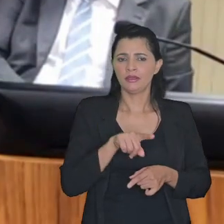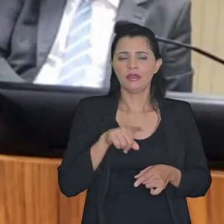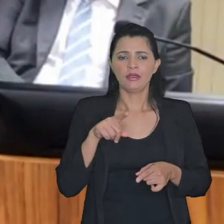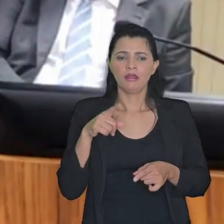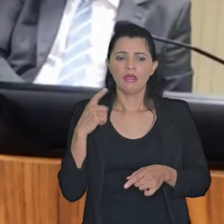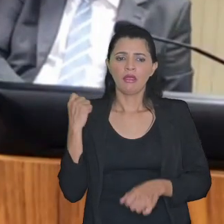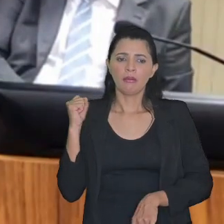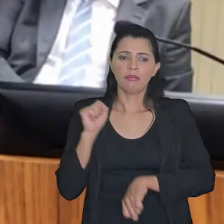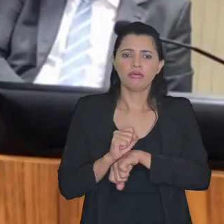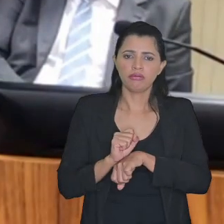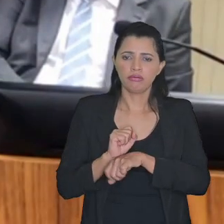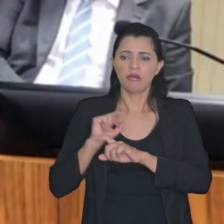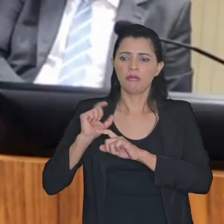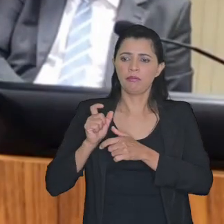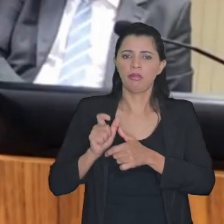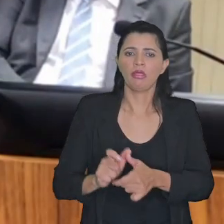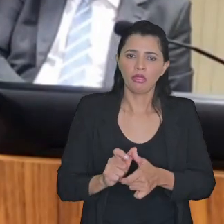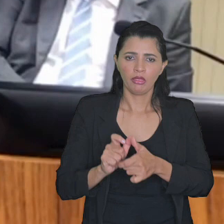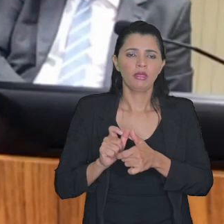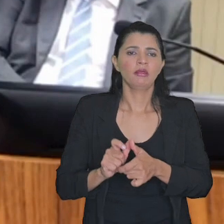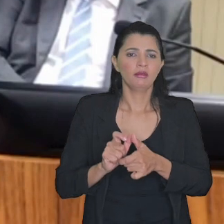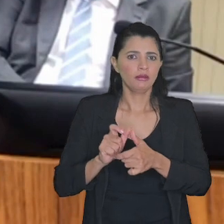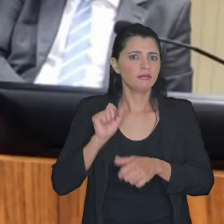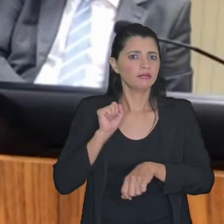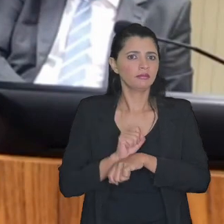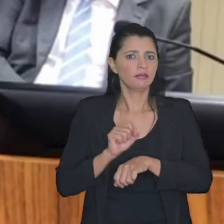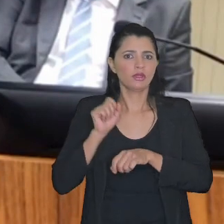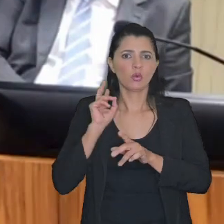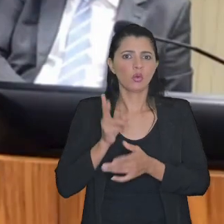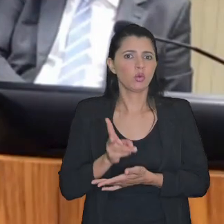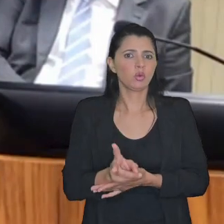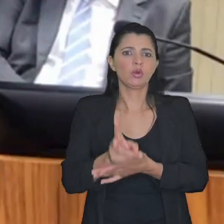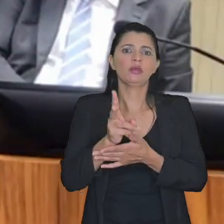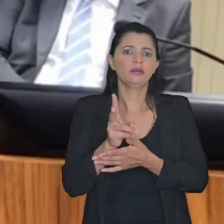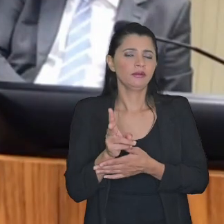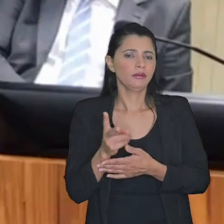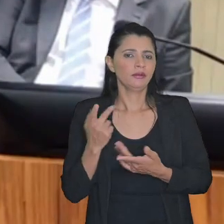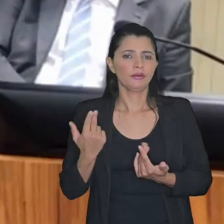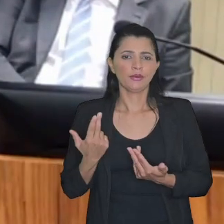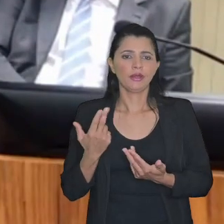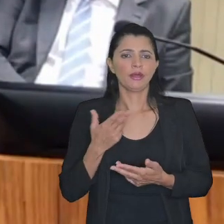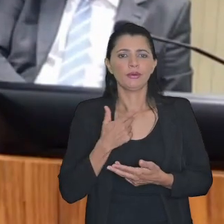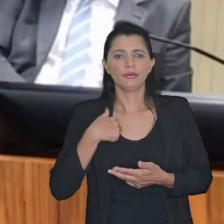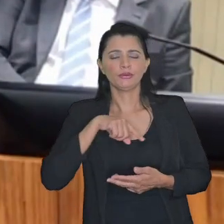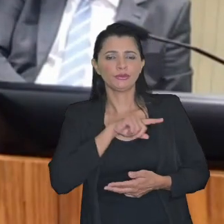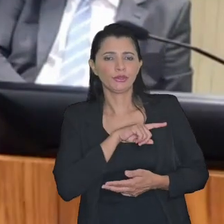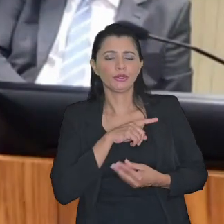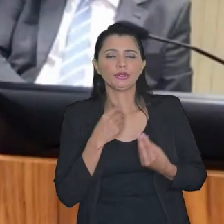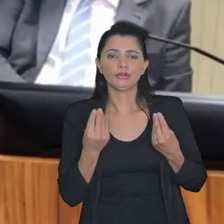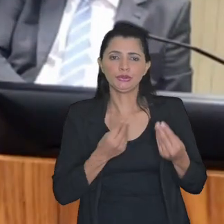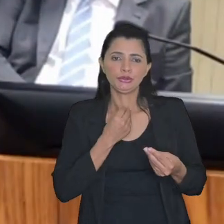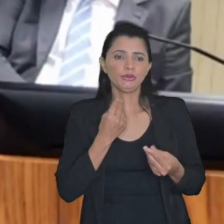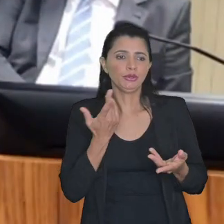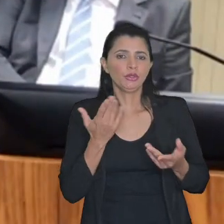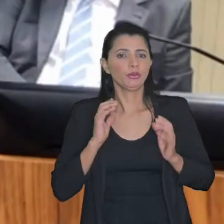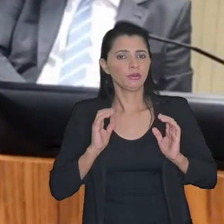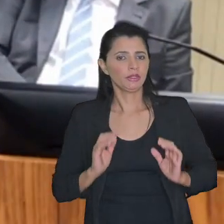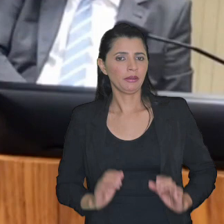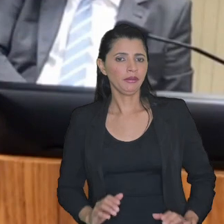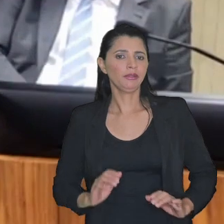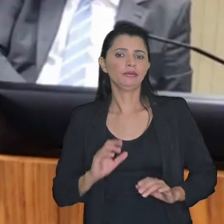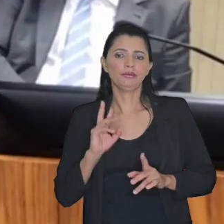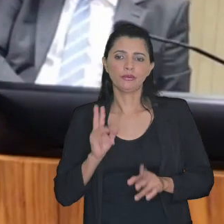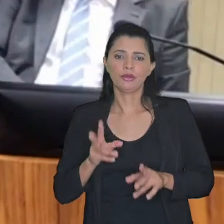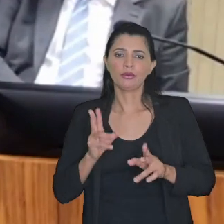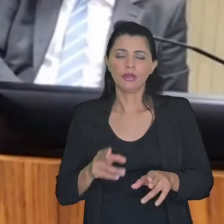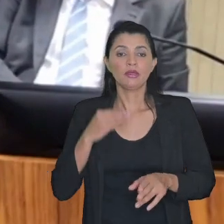cristalizem solidifiquem fossilizem o nosso o nosso comportamento